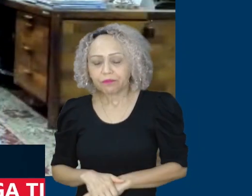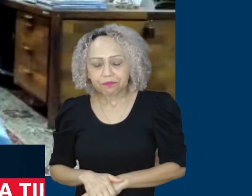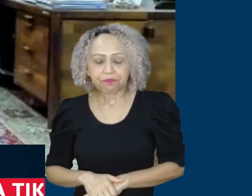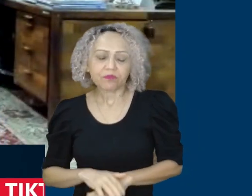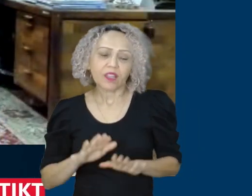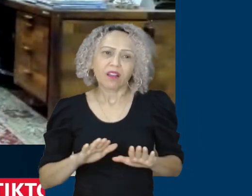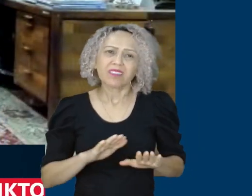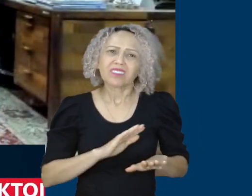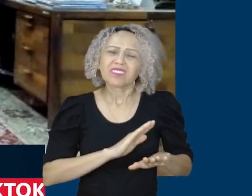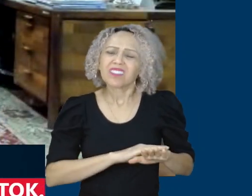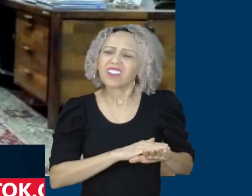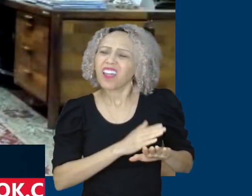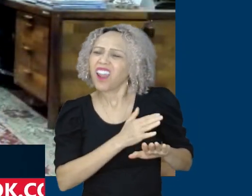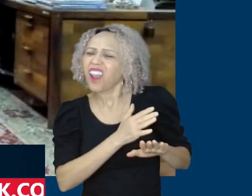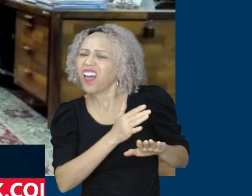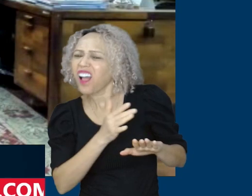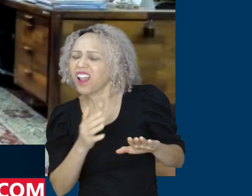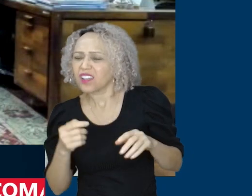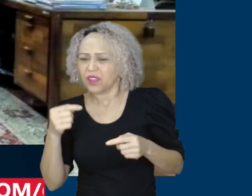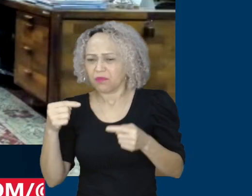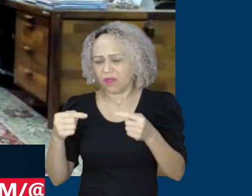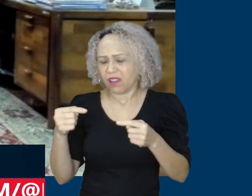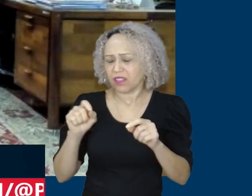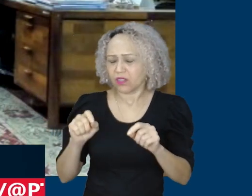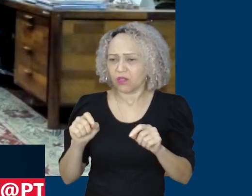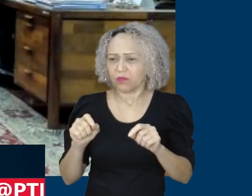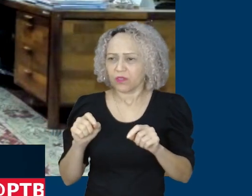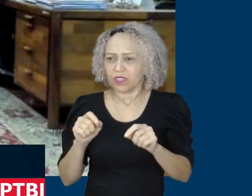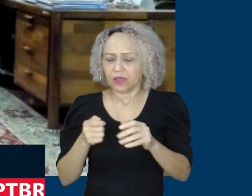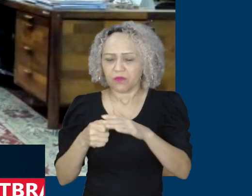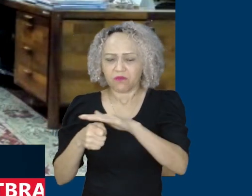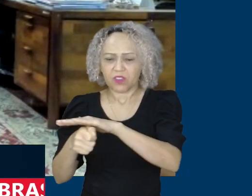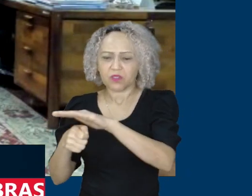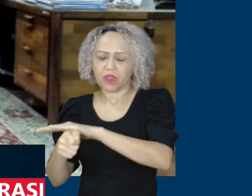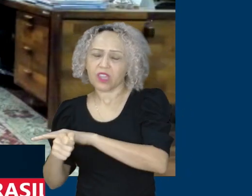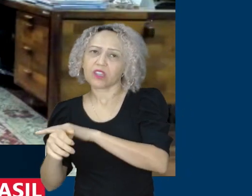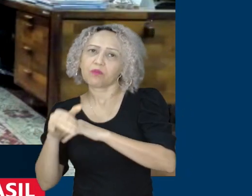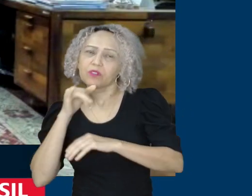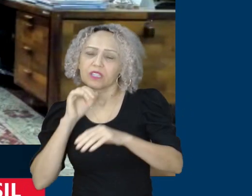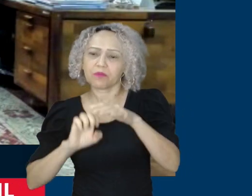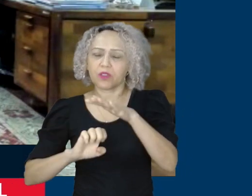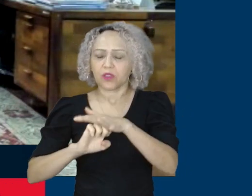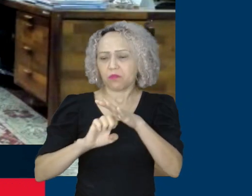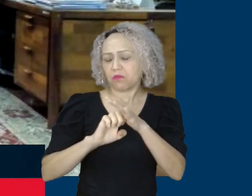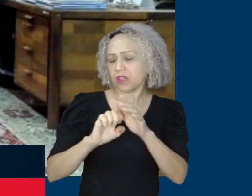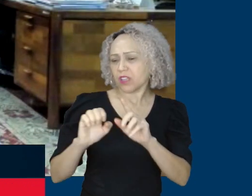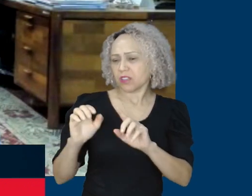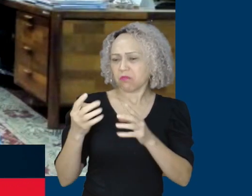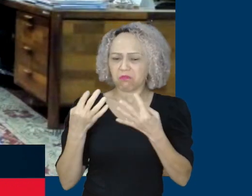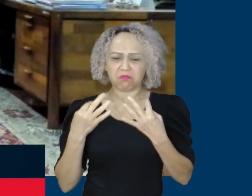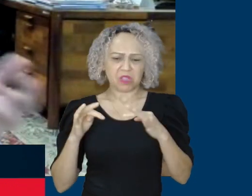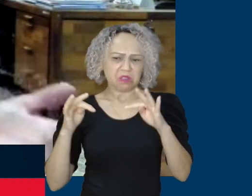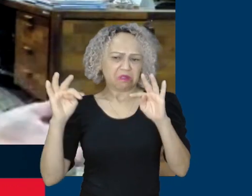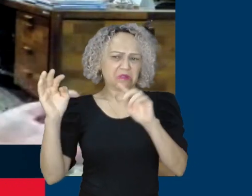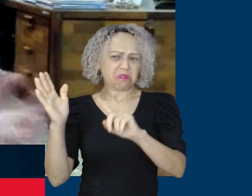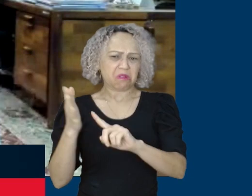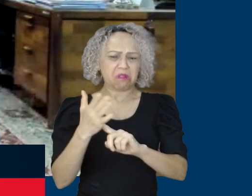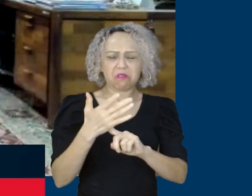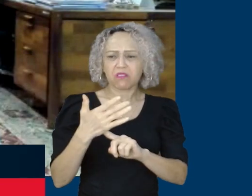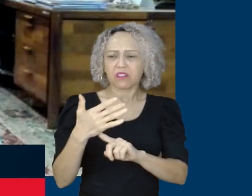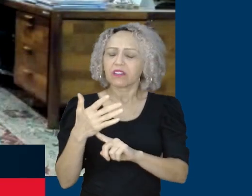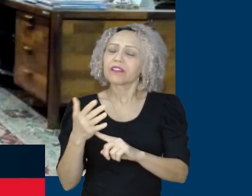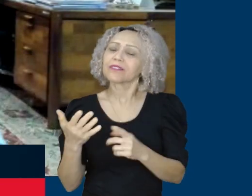em empresas altamente tecnológicas, você falar do novo motor, o motor, a transição do motor